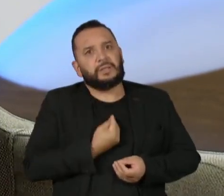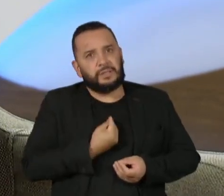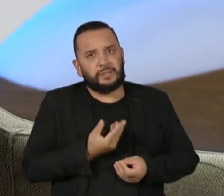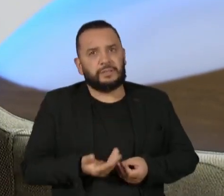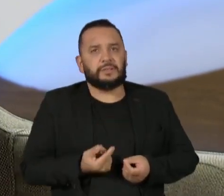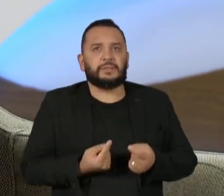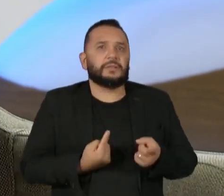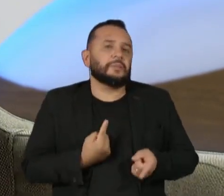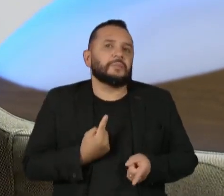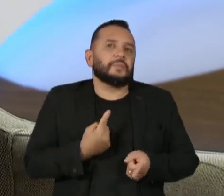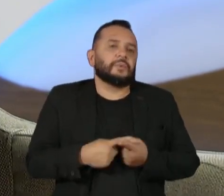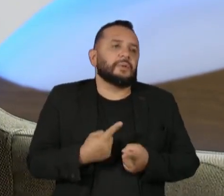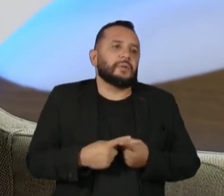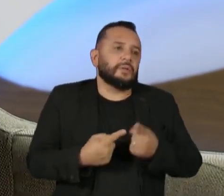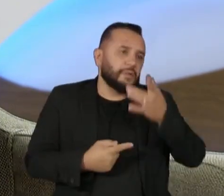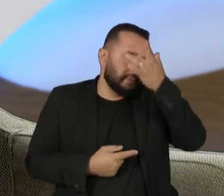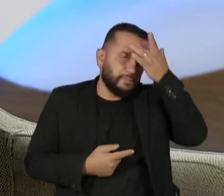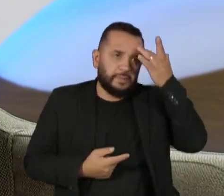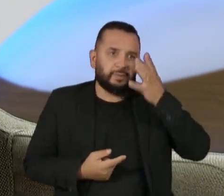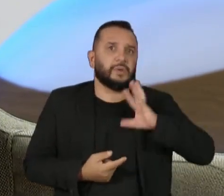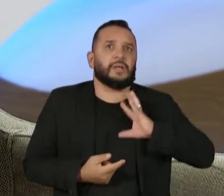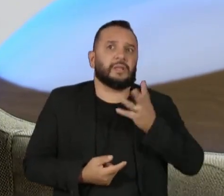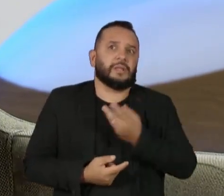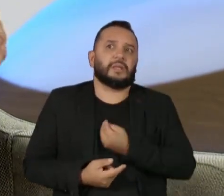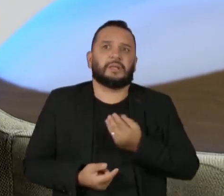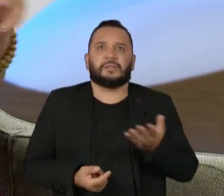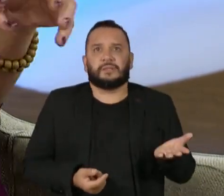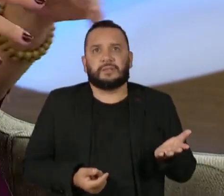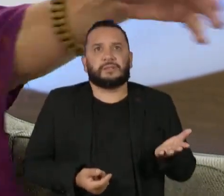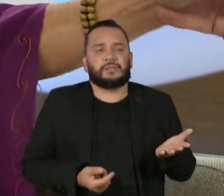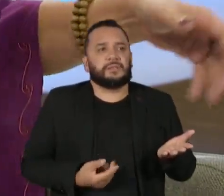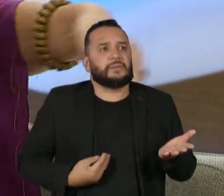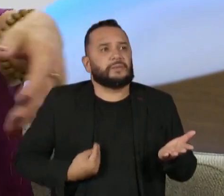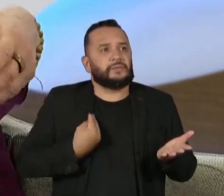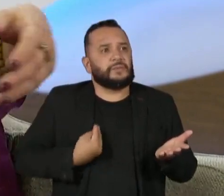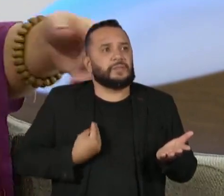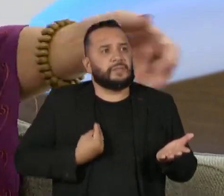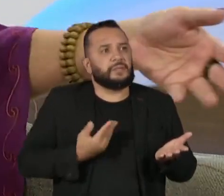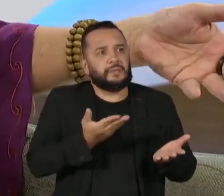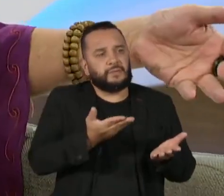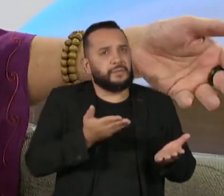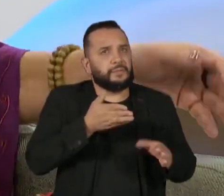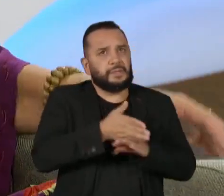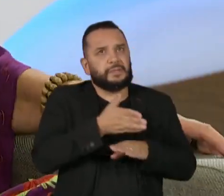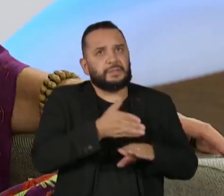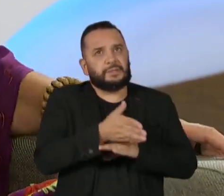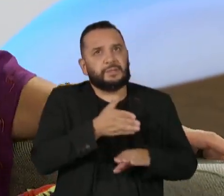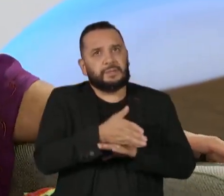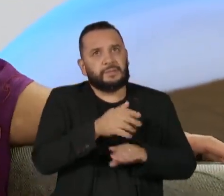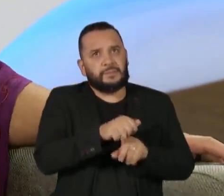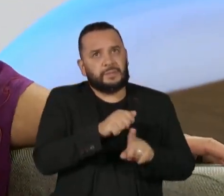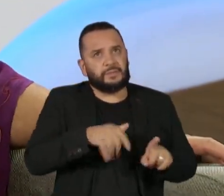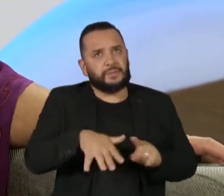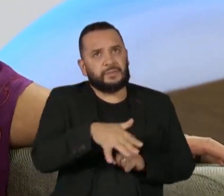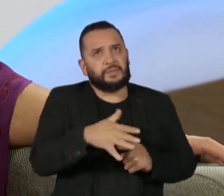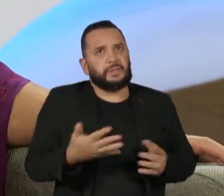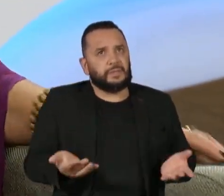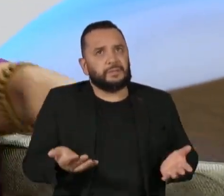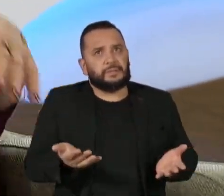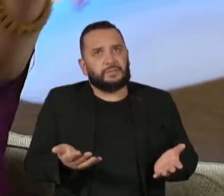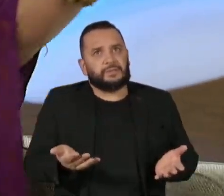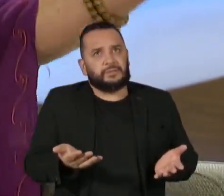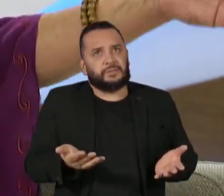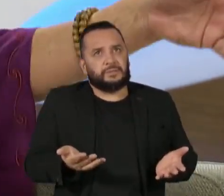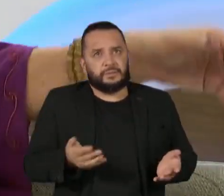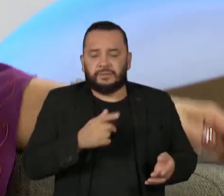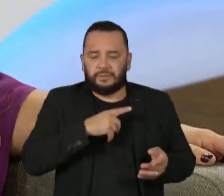por que as pessoas trans existem e participam da vida social. E